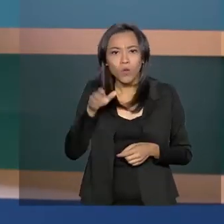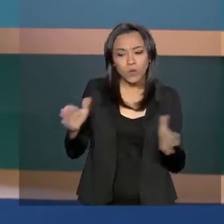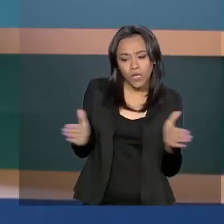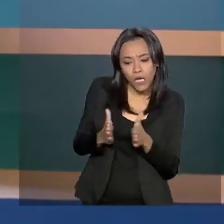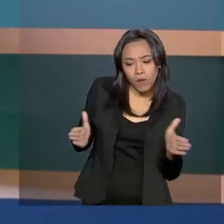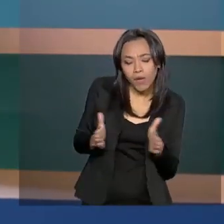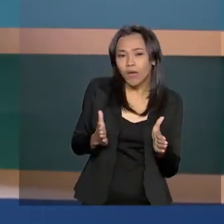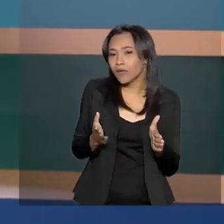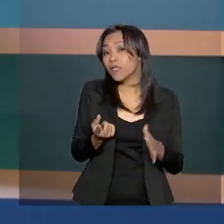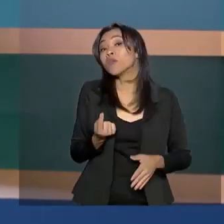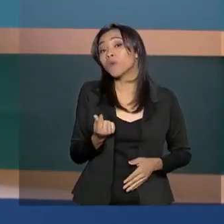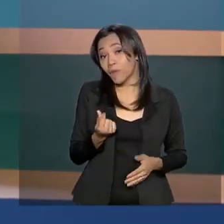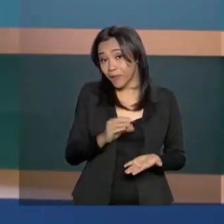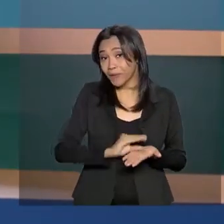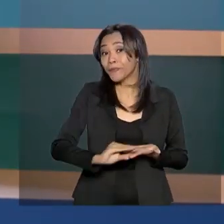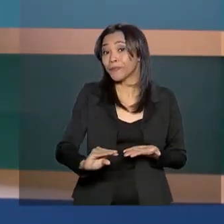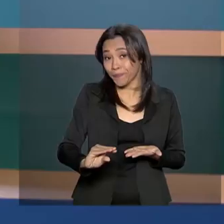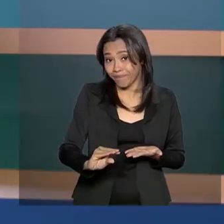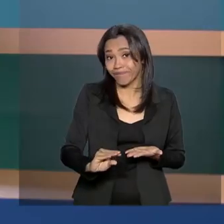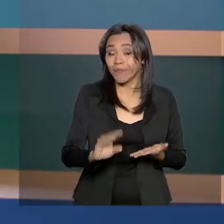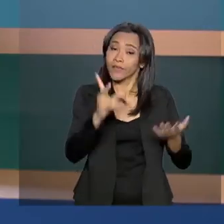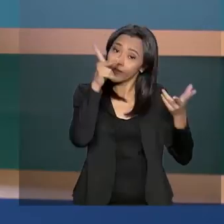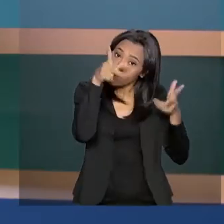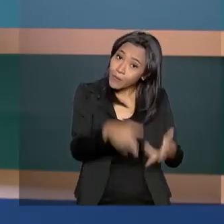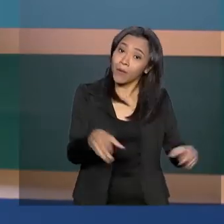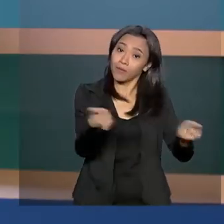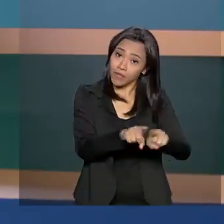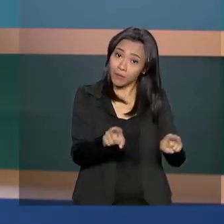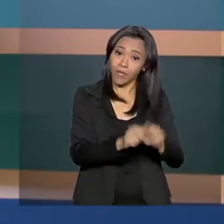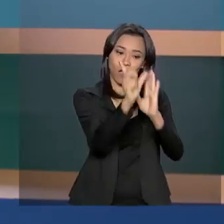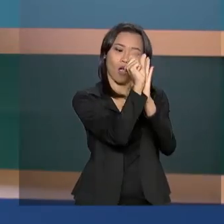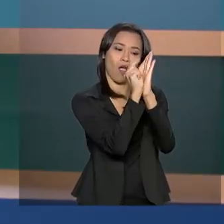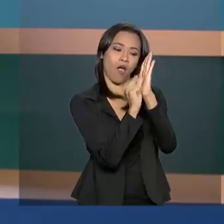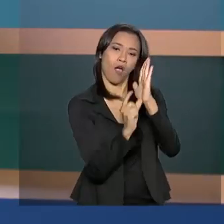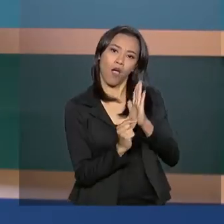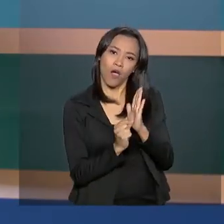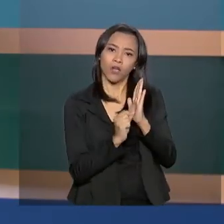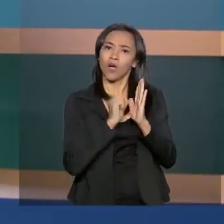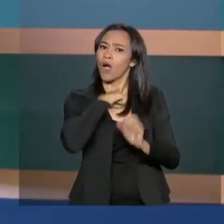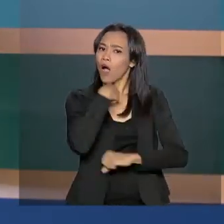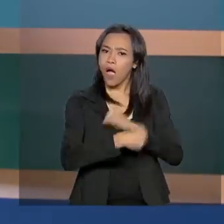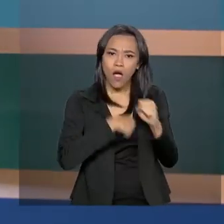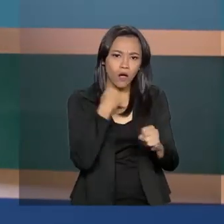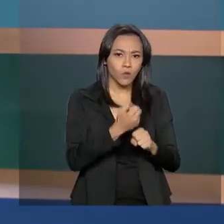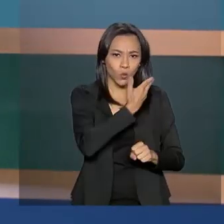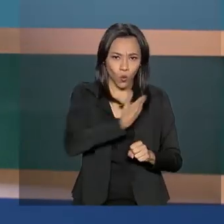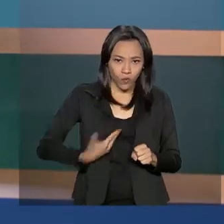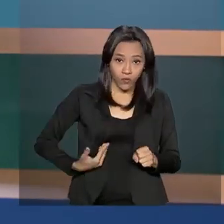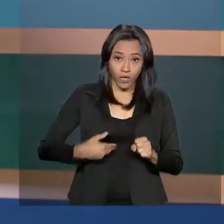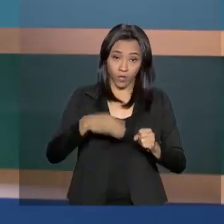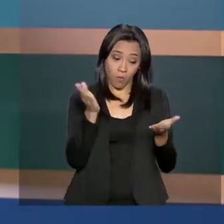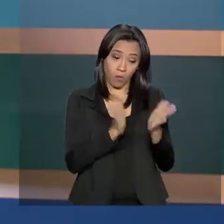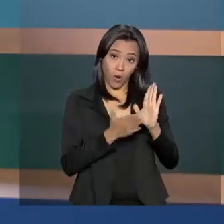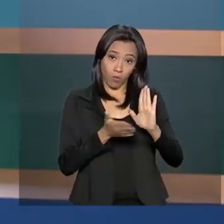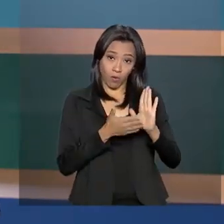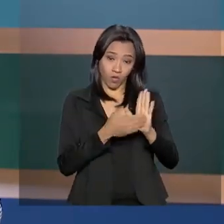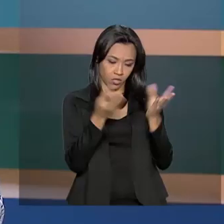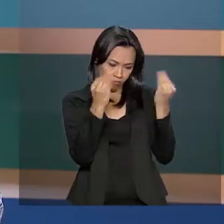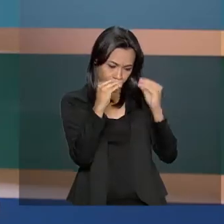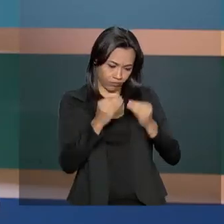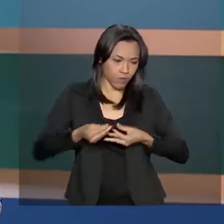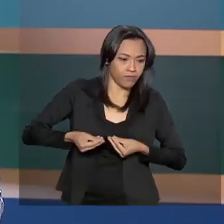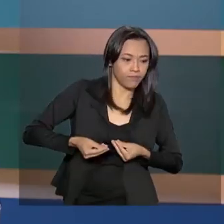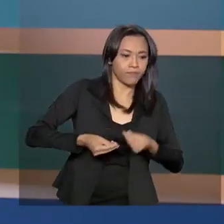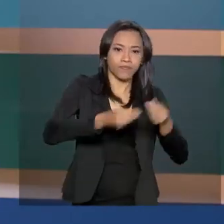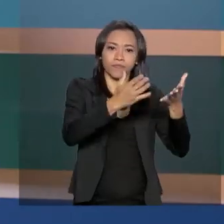quanto vai custar. Assim é também com o orçamento. Todos os anos o governo envia ao Congresso uma proposta para